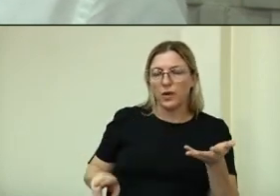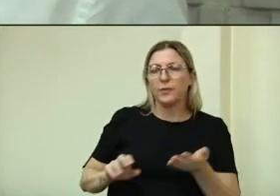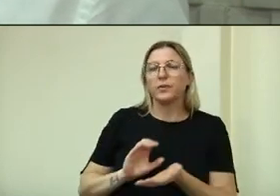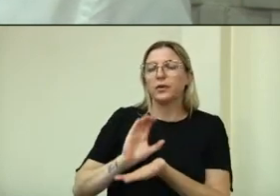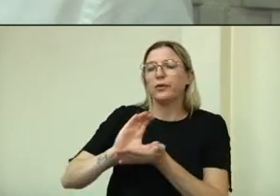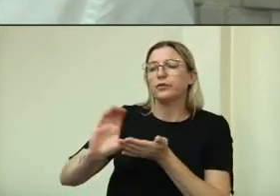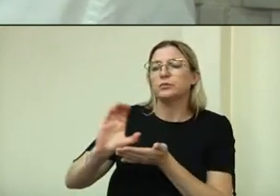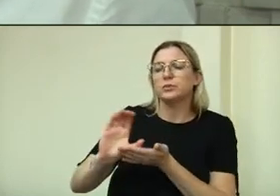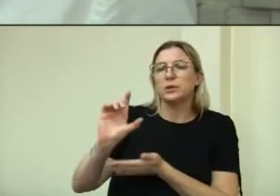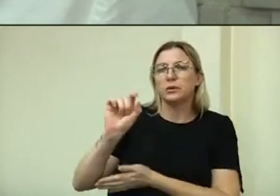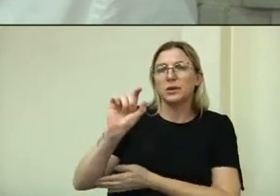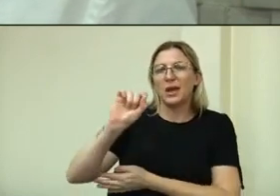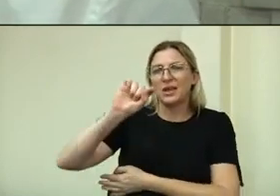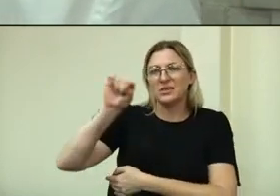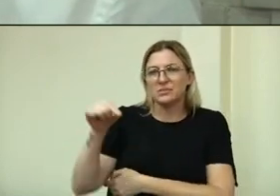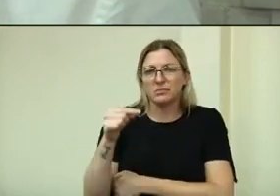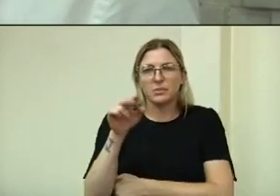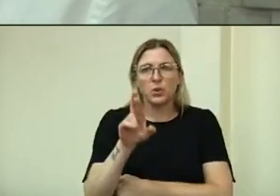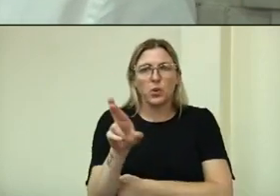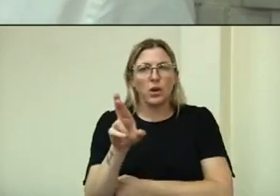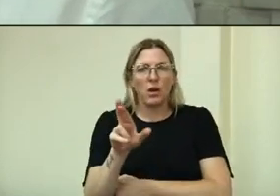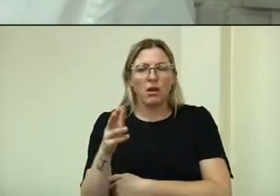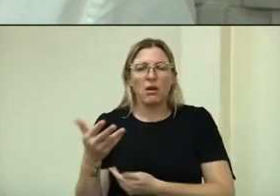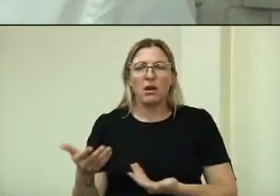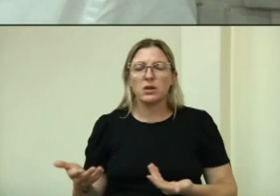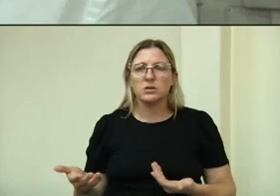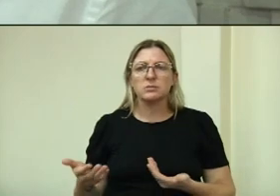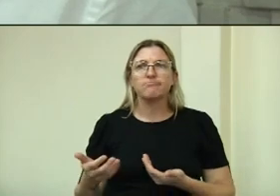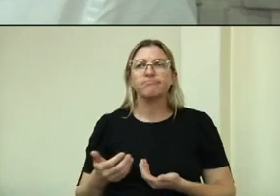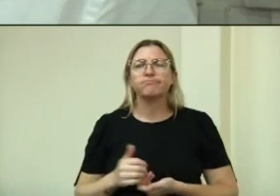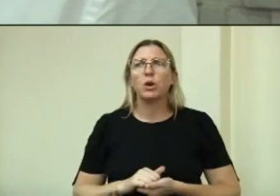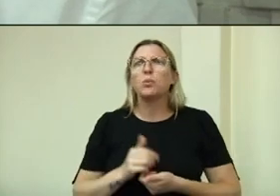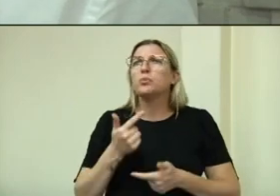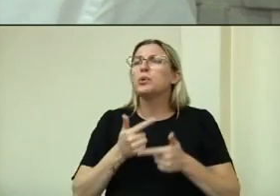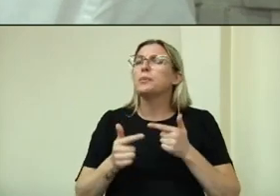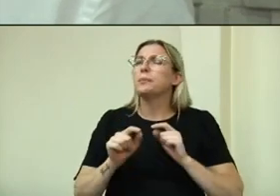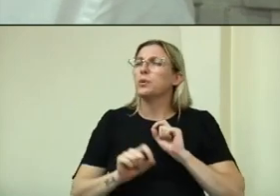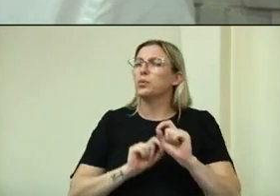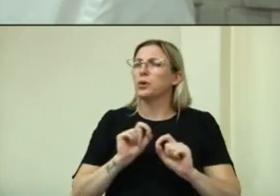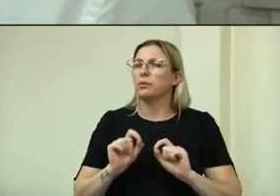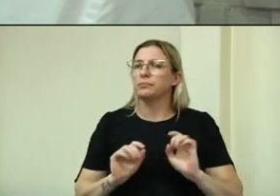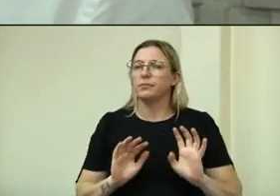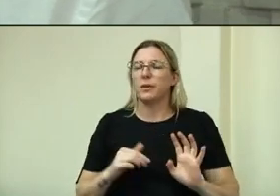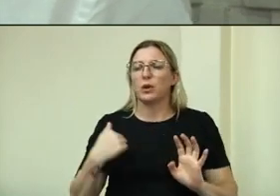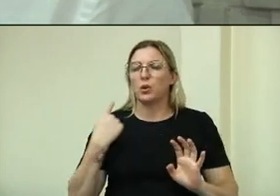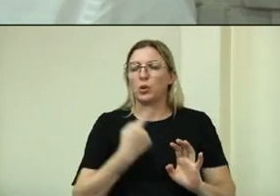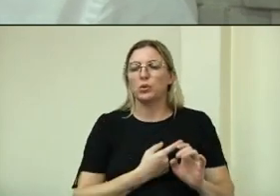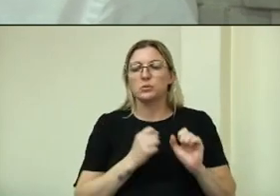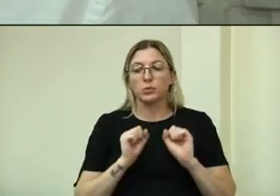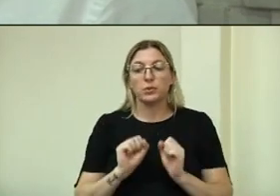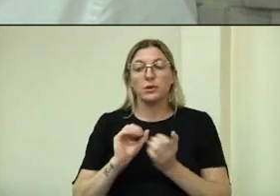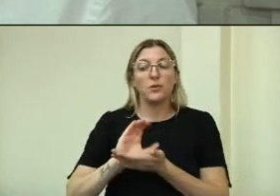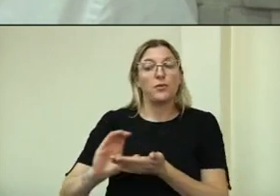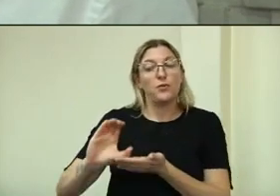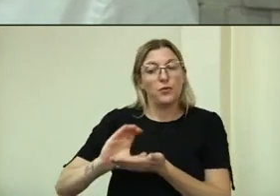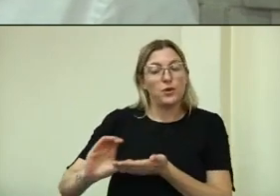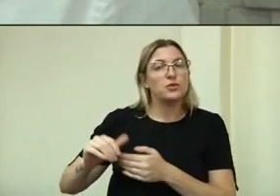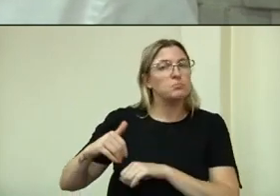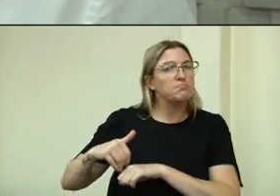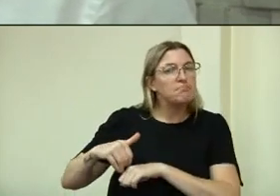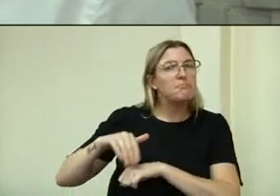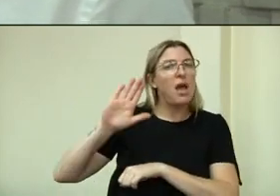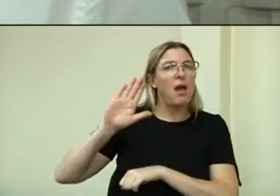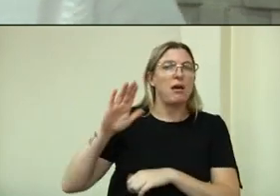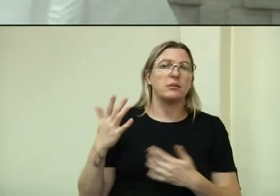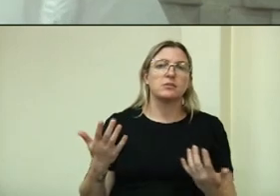investimento do setor público, o problema é seguinte, eu acredito que nós poderíamos até investir mais. Eu não sei